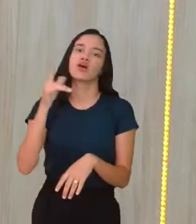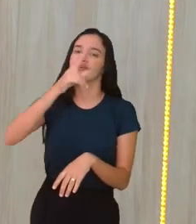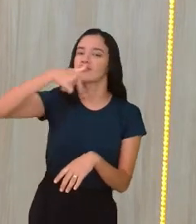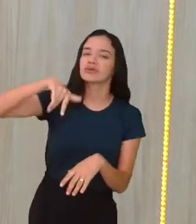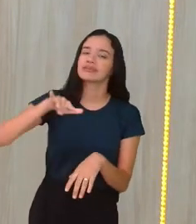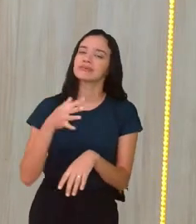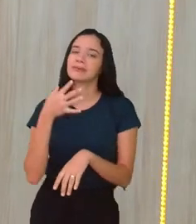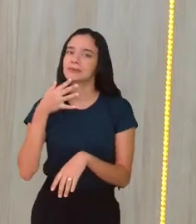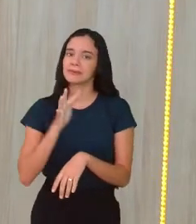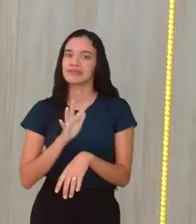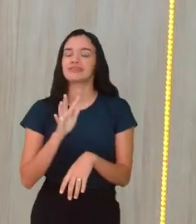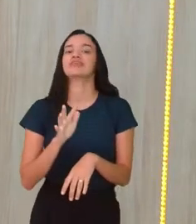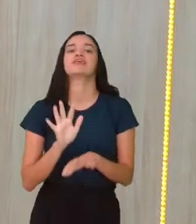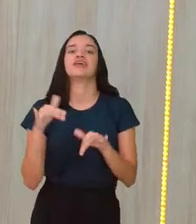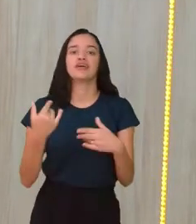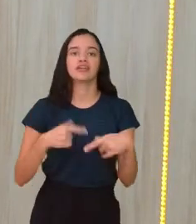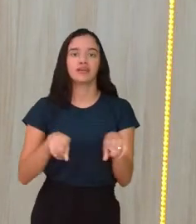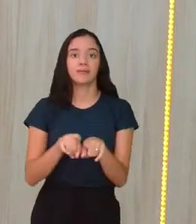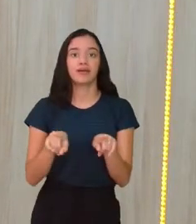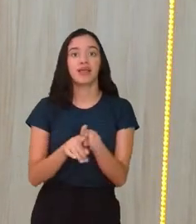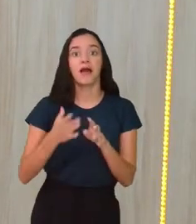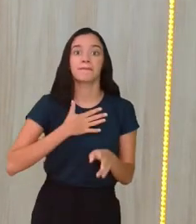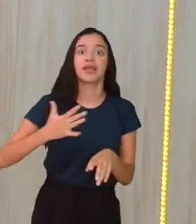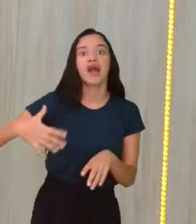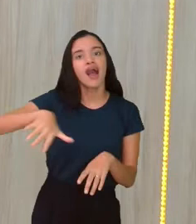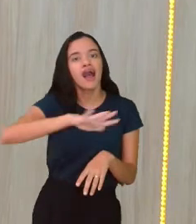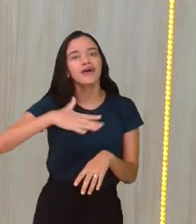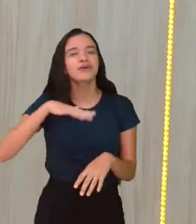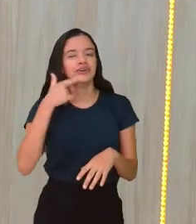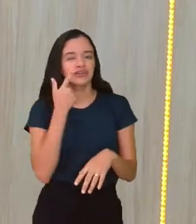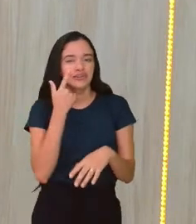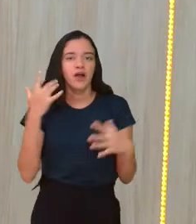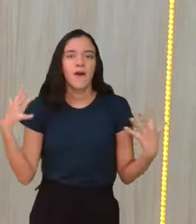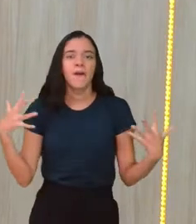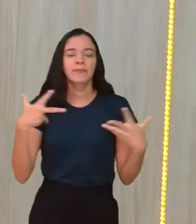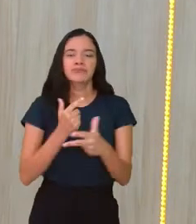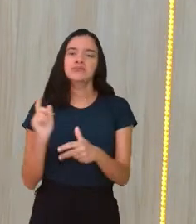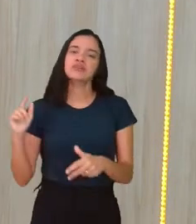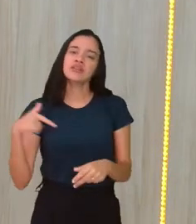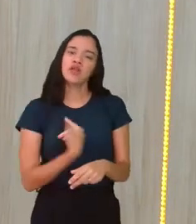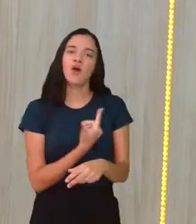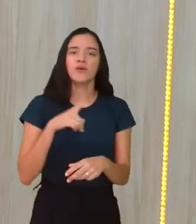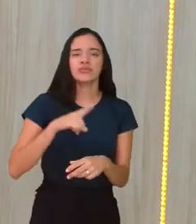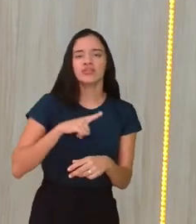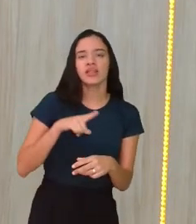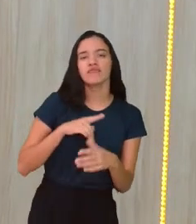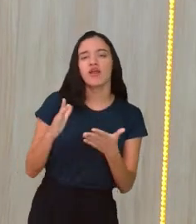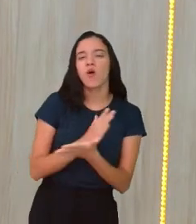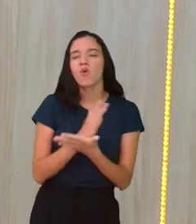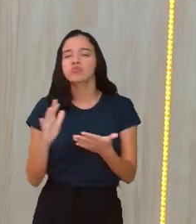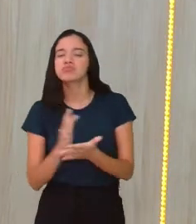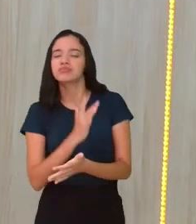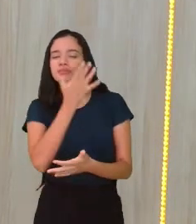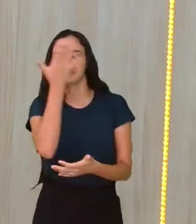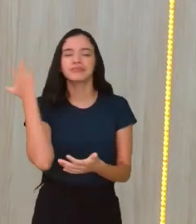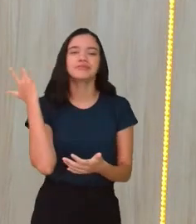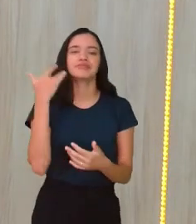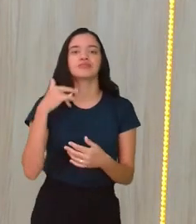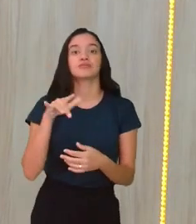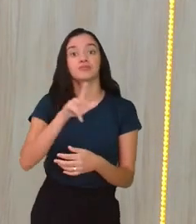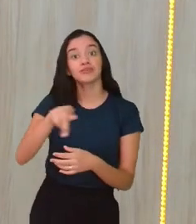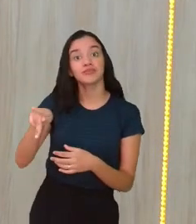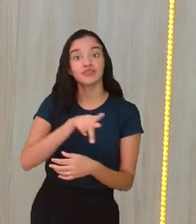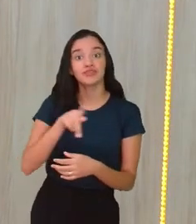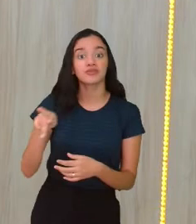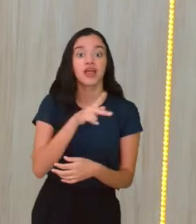vocês ainda não conheçam e que é da minha área. Veja que maravilha, né. A gente teve aqui algumas outras professoras que eram de outras